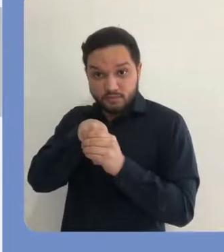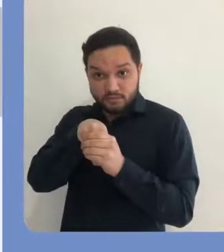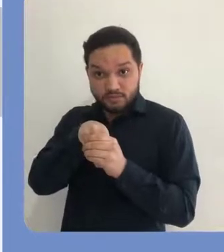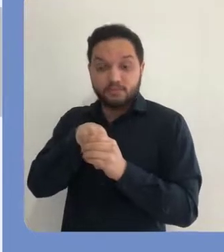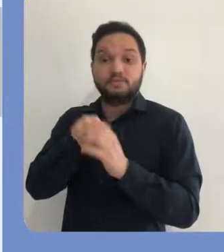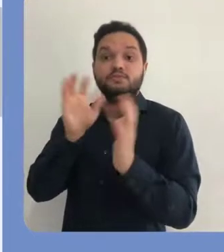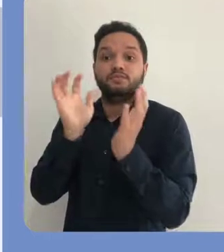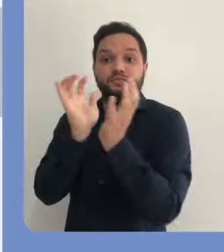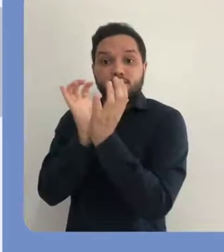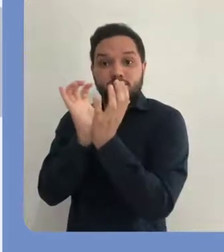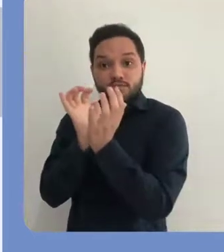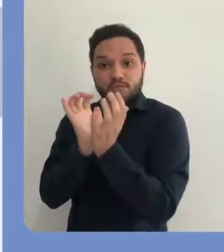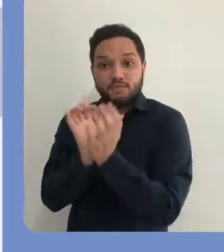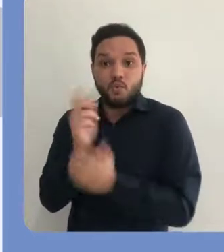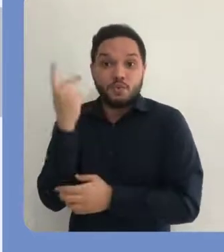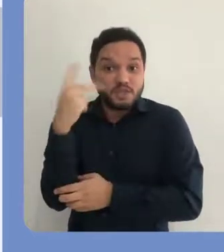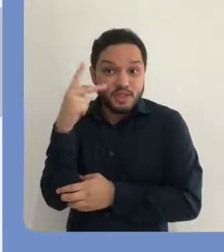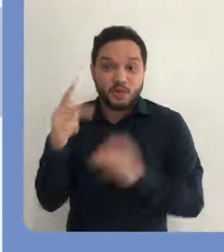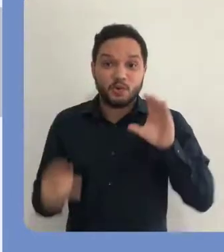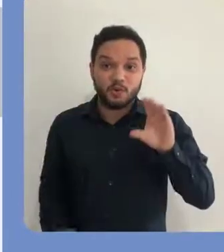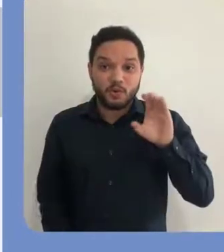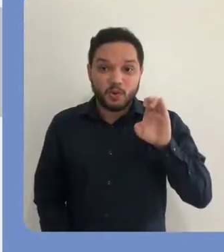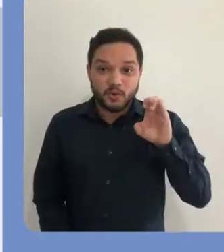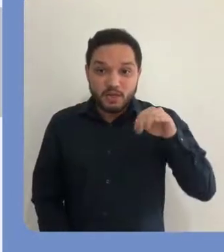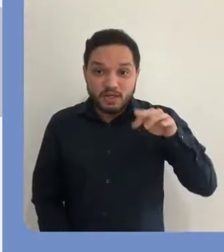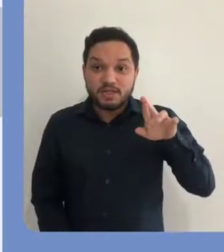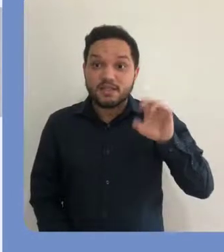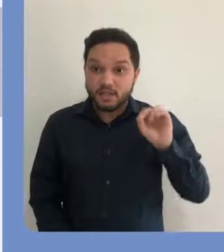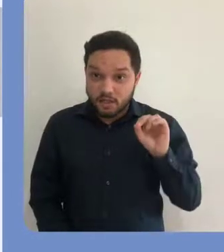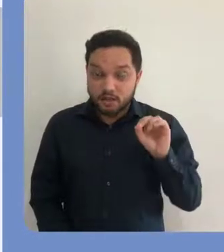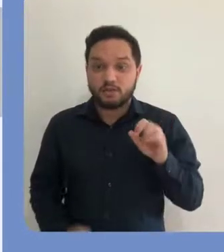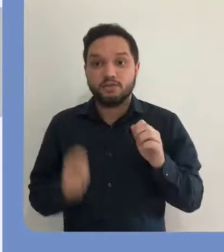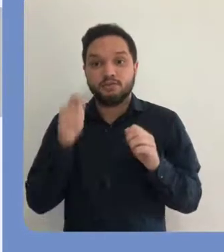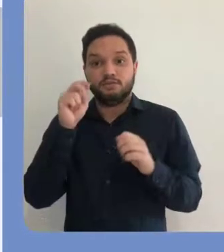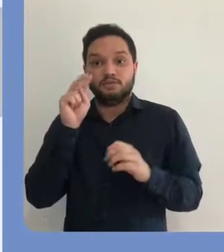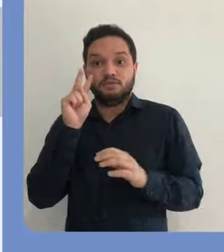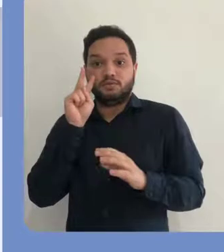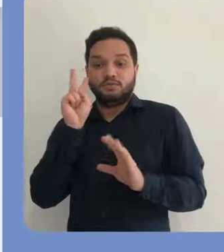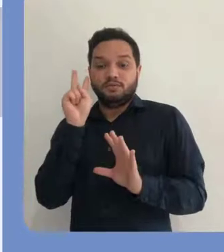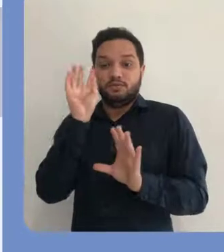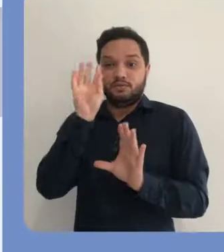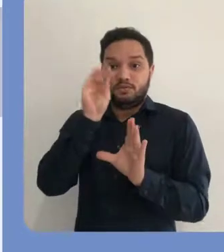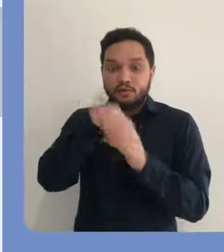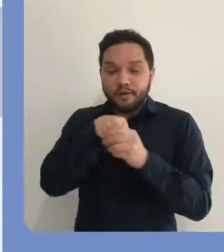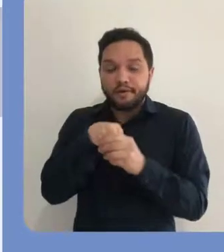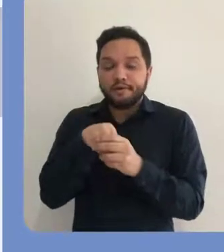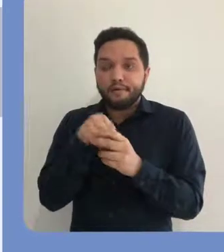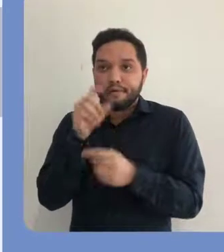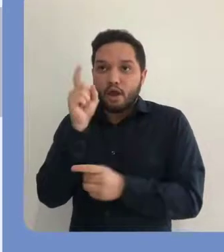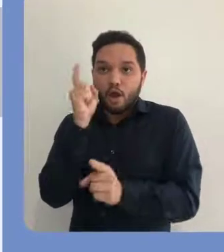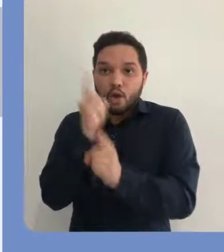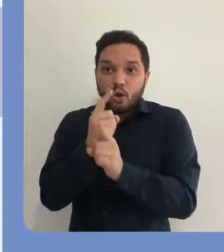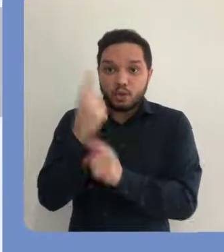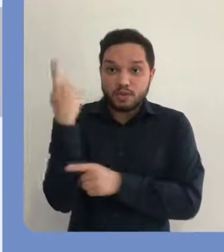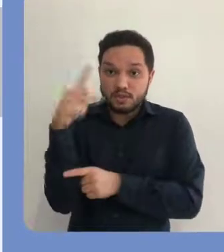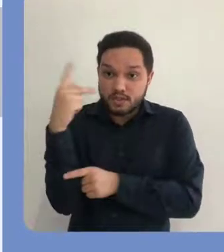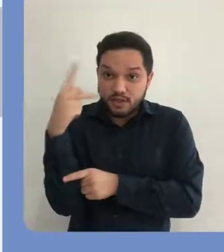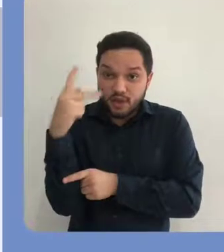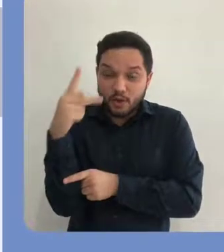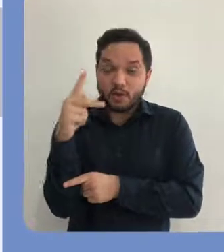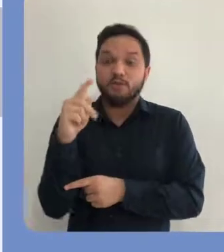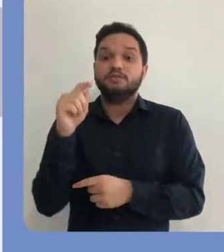Então, para você visualizar as subcomunidades dentro do seu centro ou vinculadas ao seu centro, basta você localizar